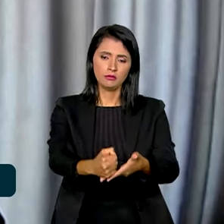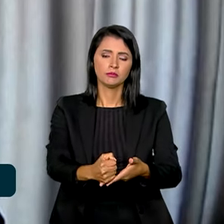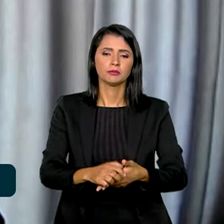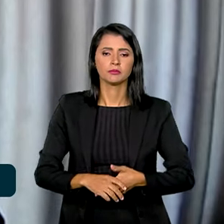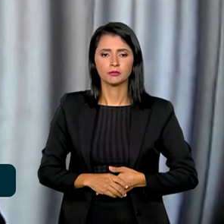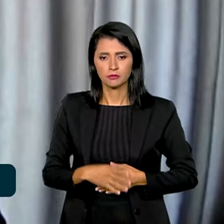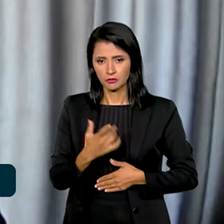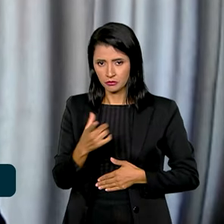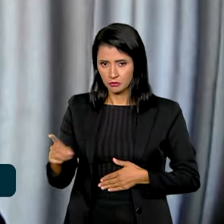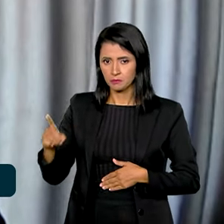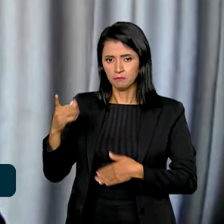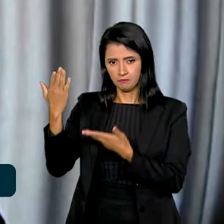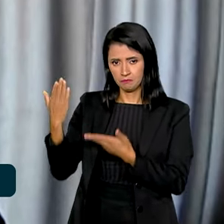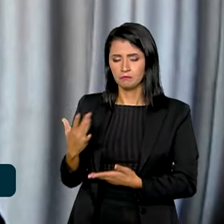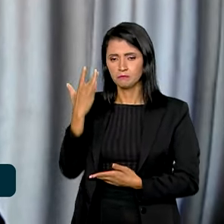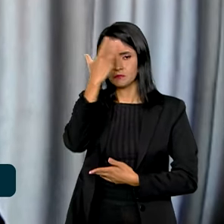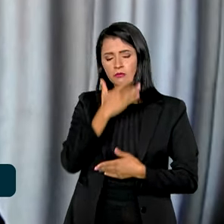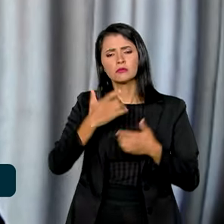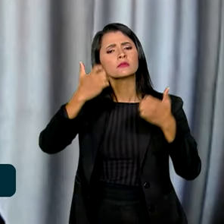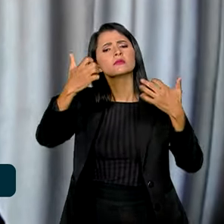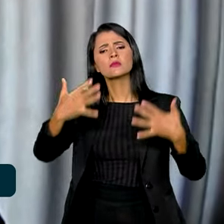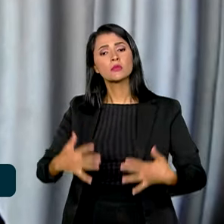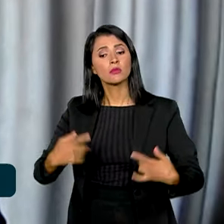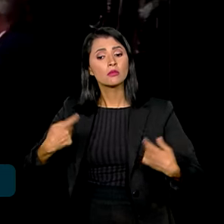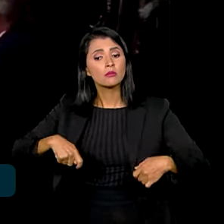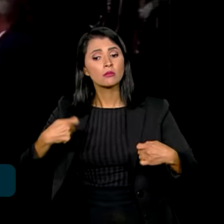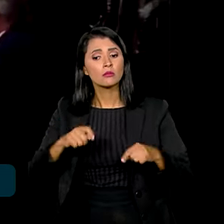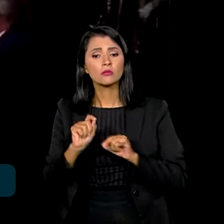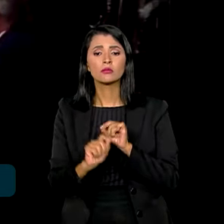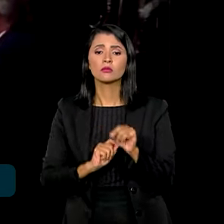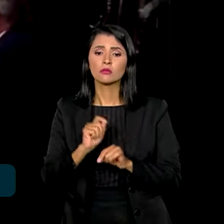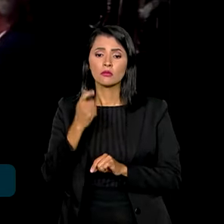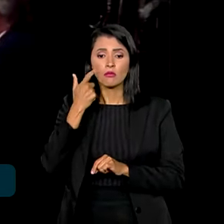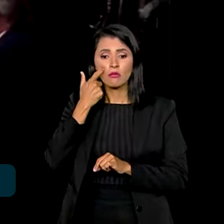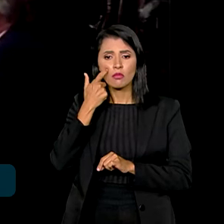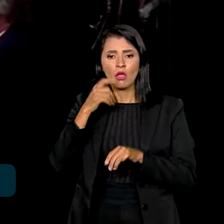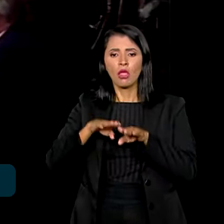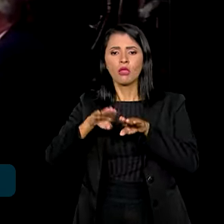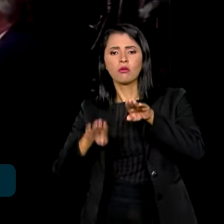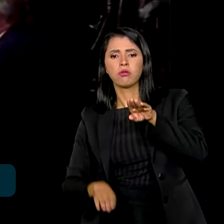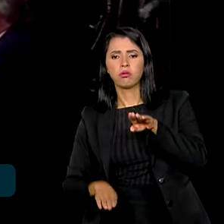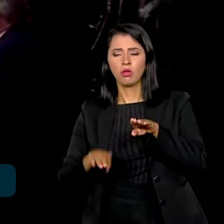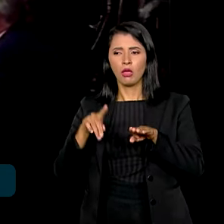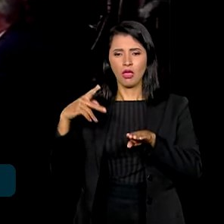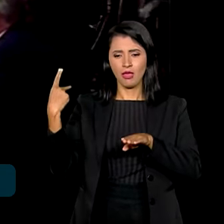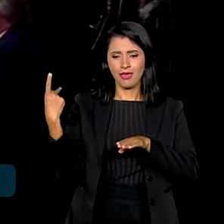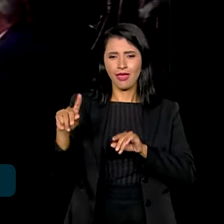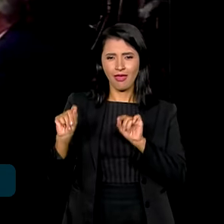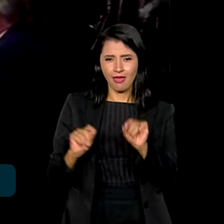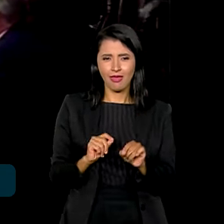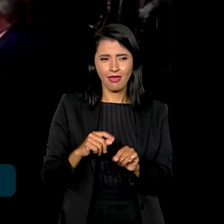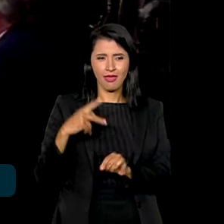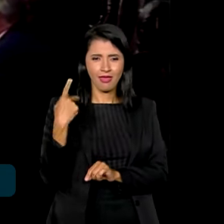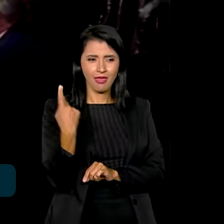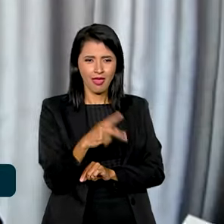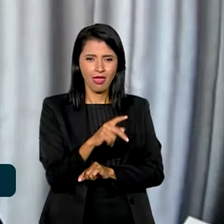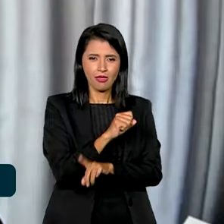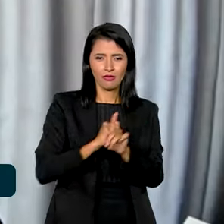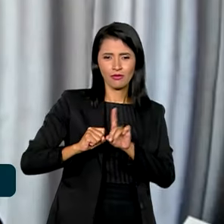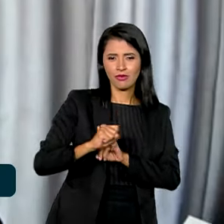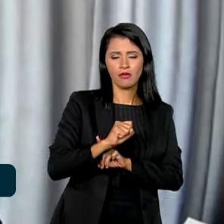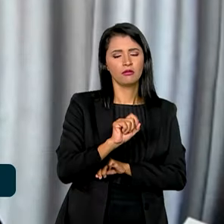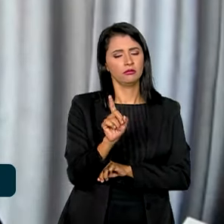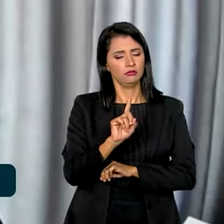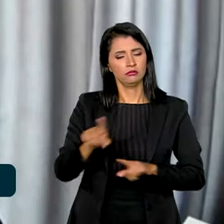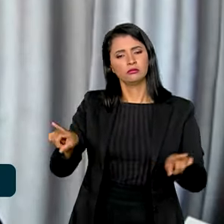ponto destacado por Haddad foi a necessidade de considerar a desigualdade não apenas como uma questão social,